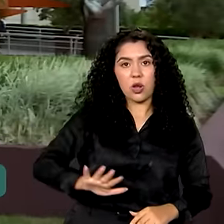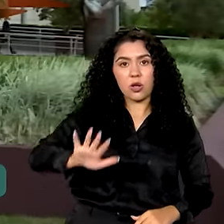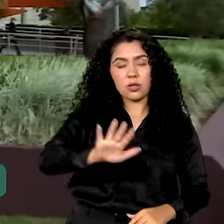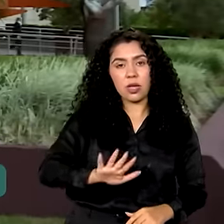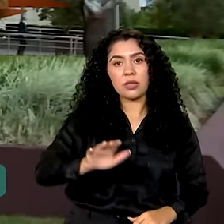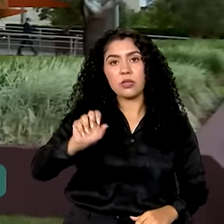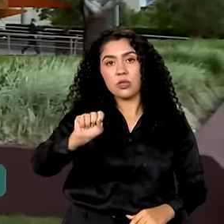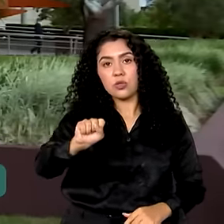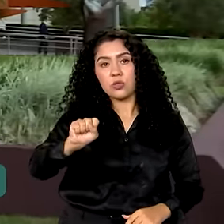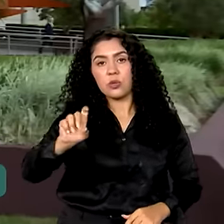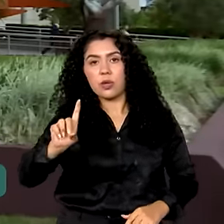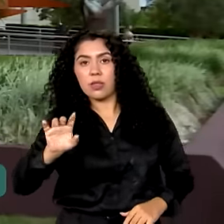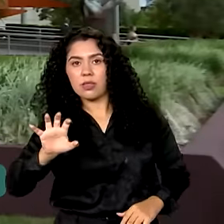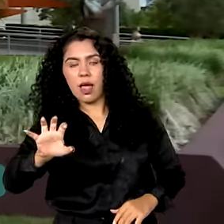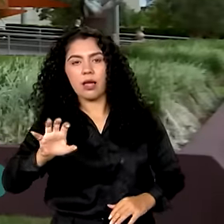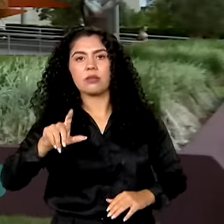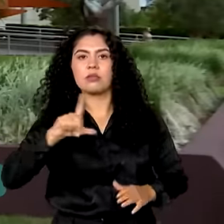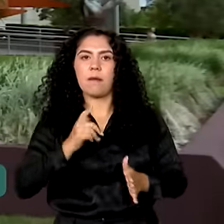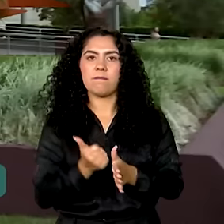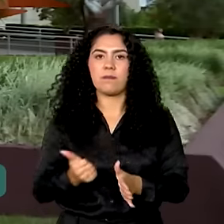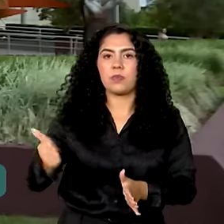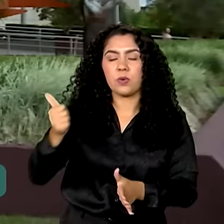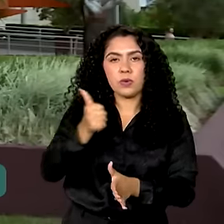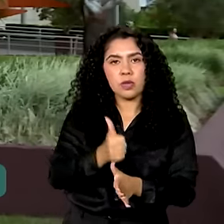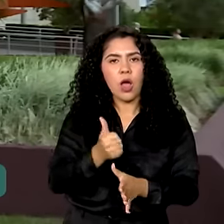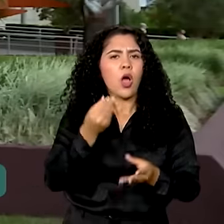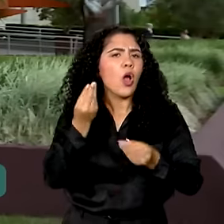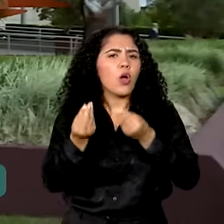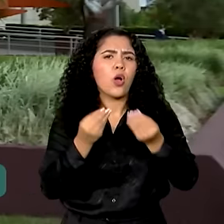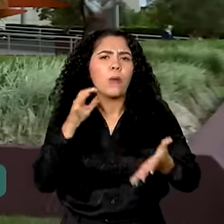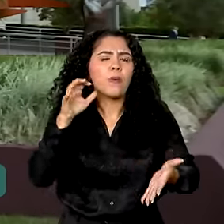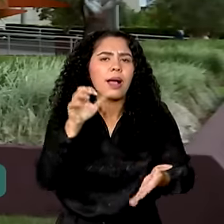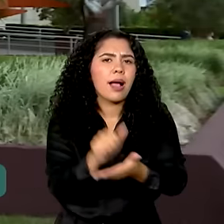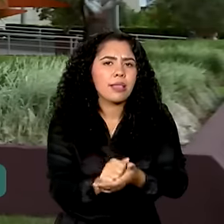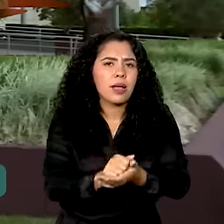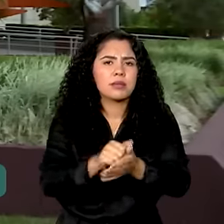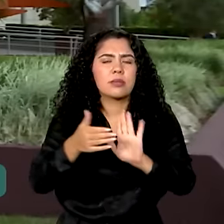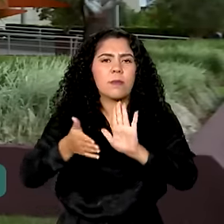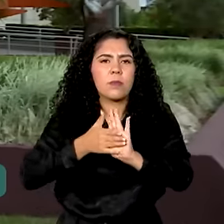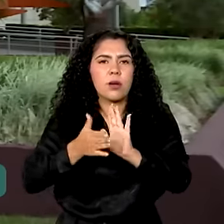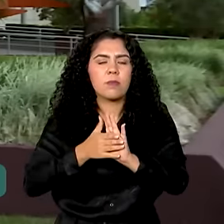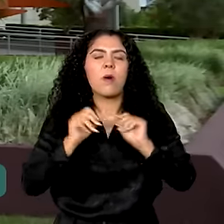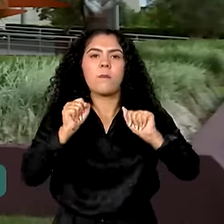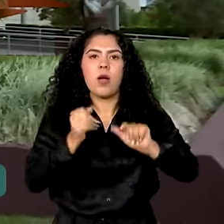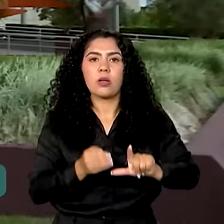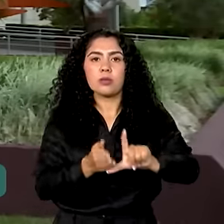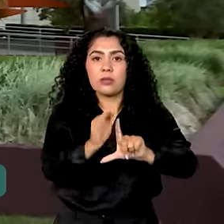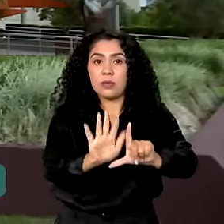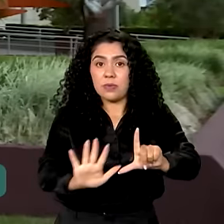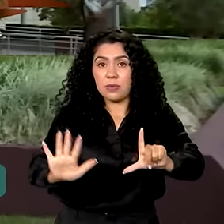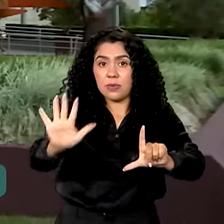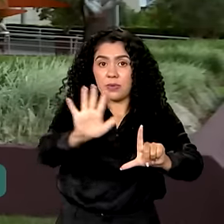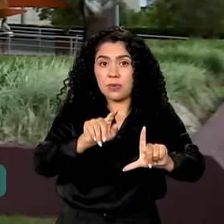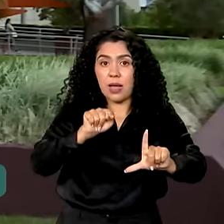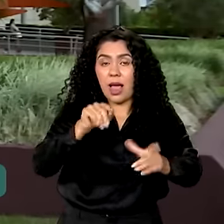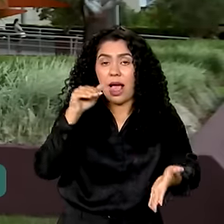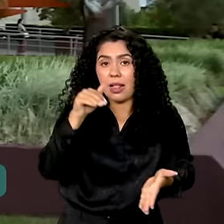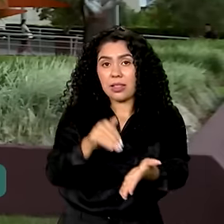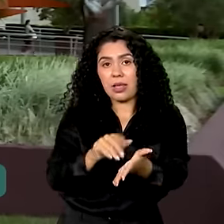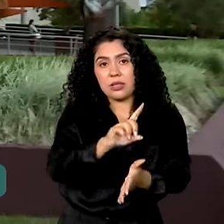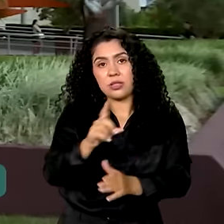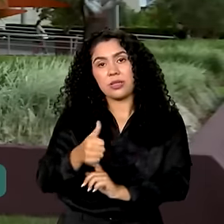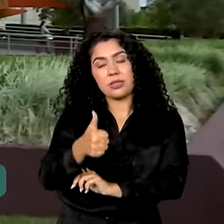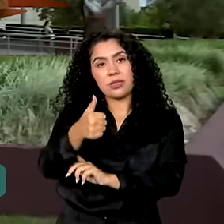prioridade. As propostas podem ser cadastradas na plataforma TransfereGov até o dia 17 de agosto.